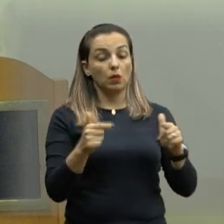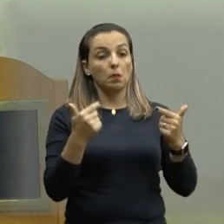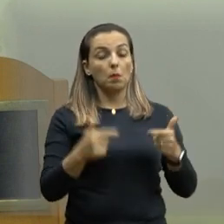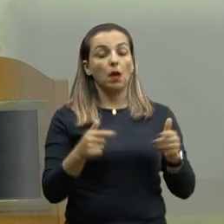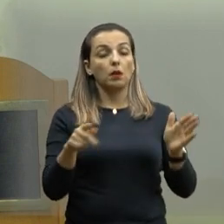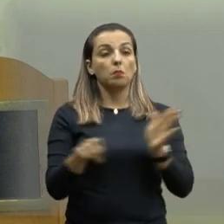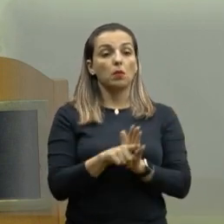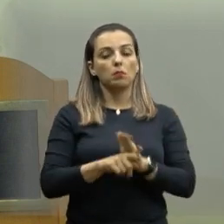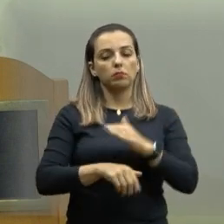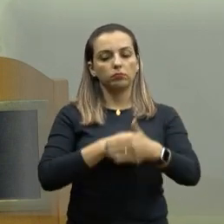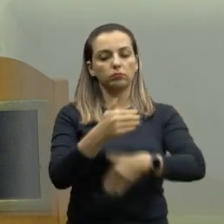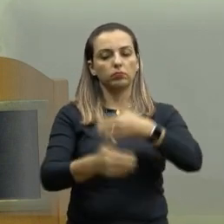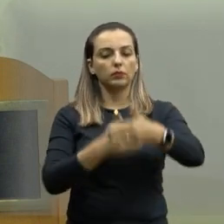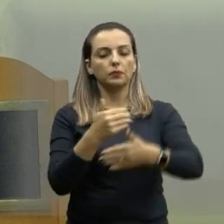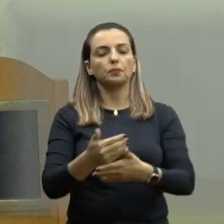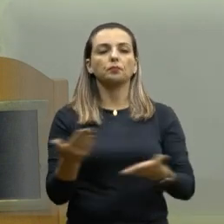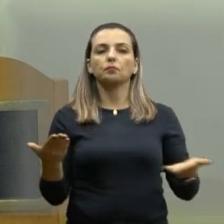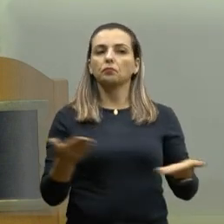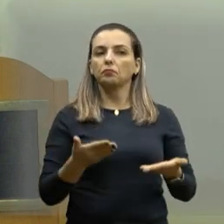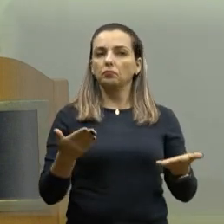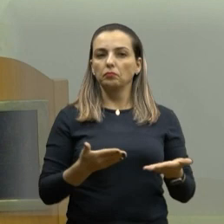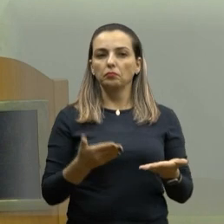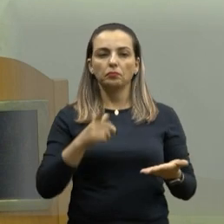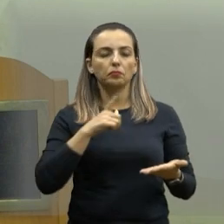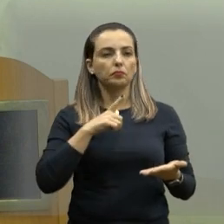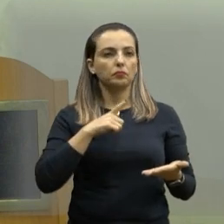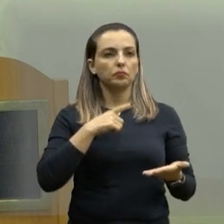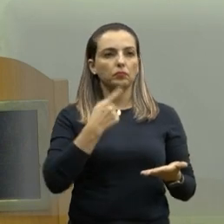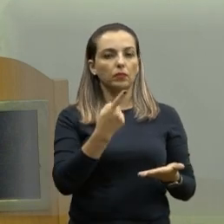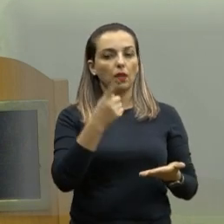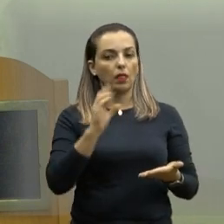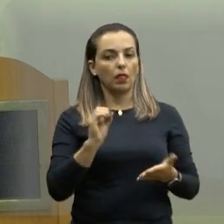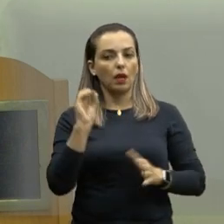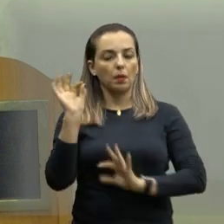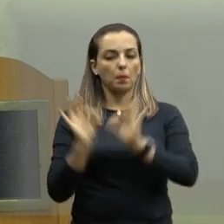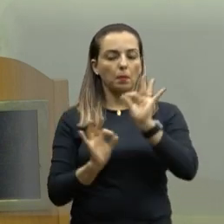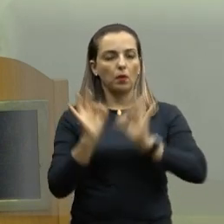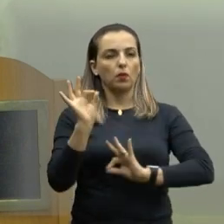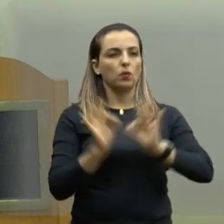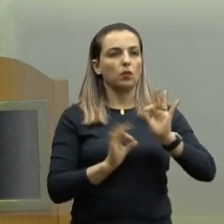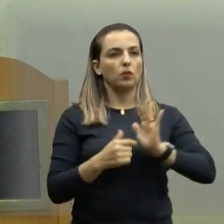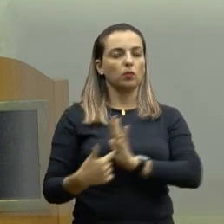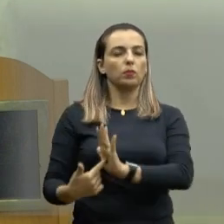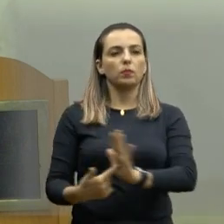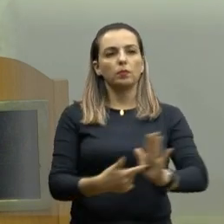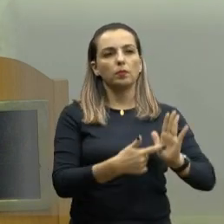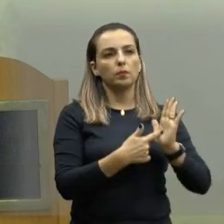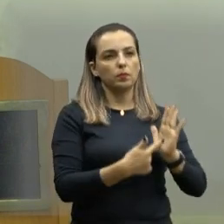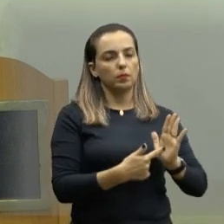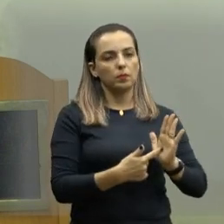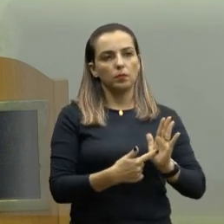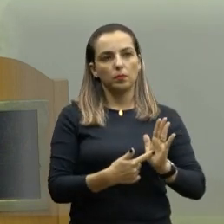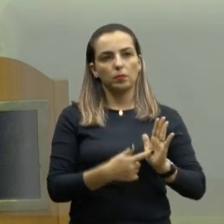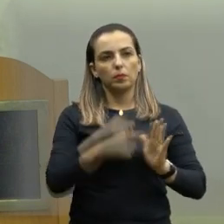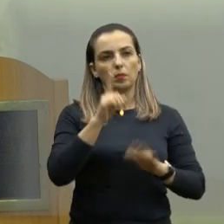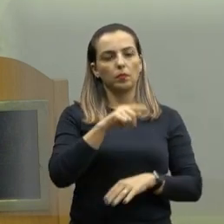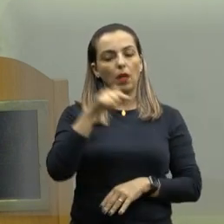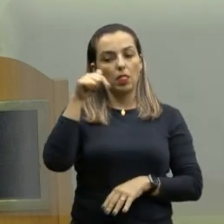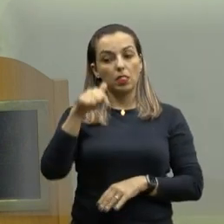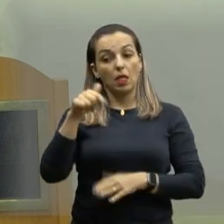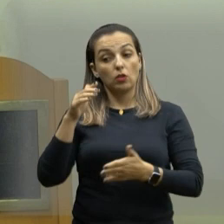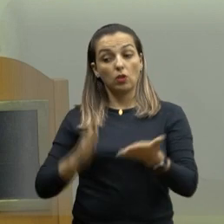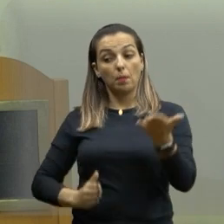desenvolvemos ao longo desse ano. Nós tivemos dez projetos apresentados, sendo sete